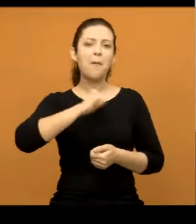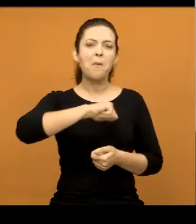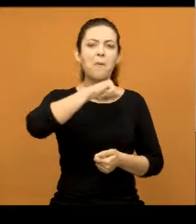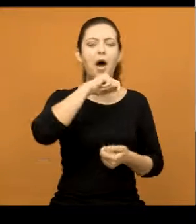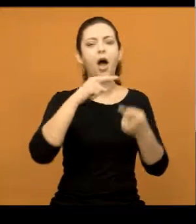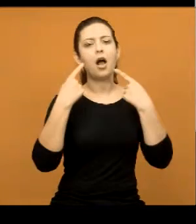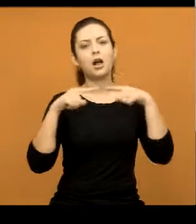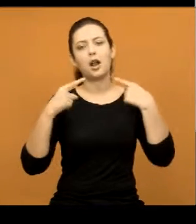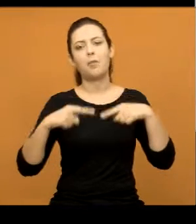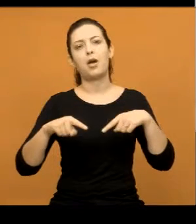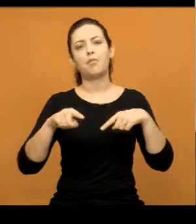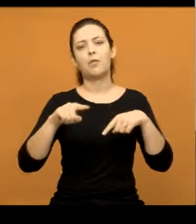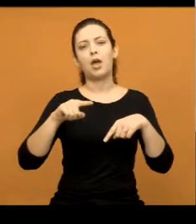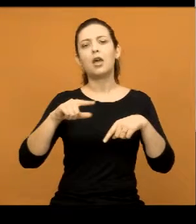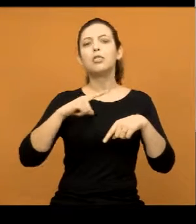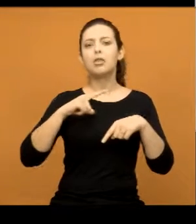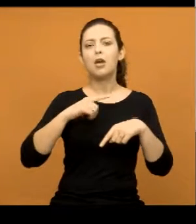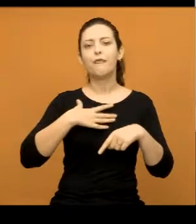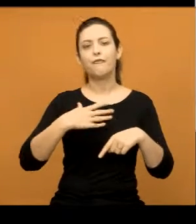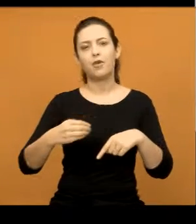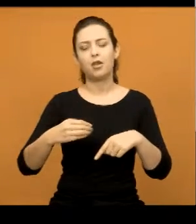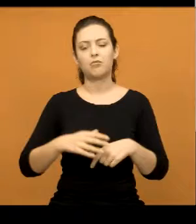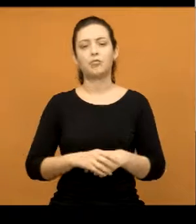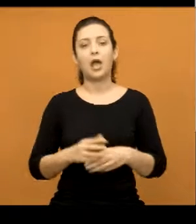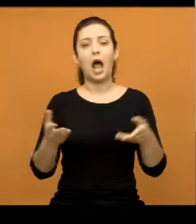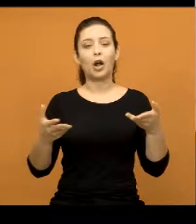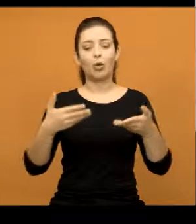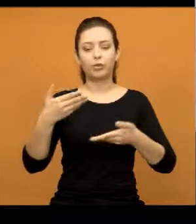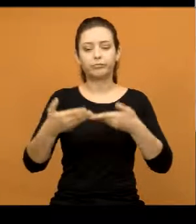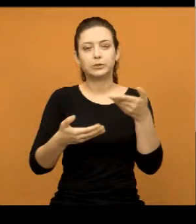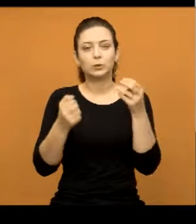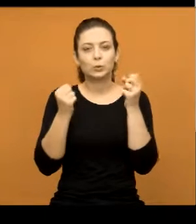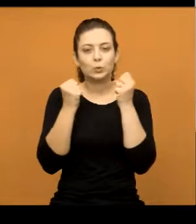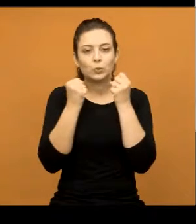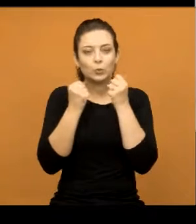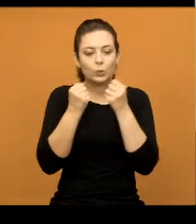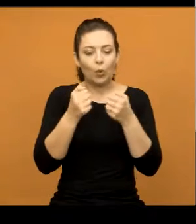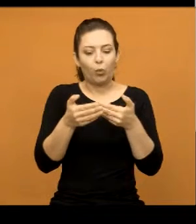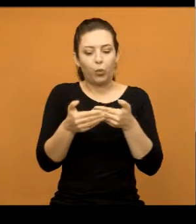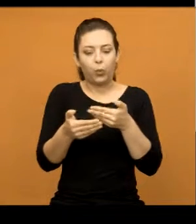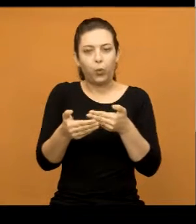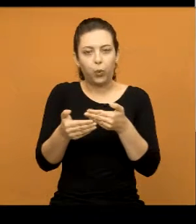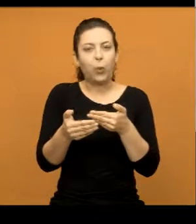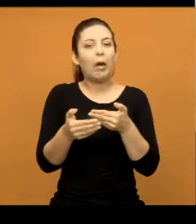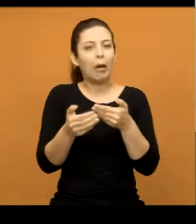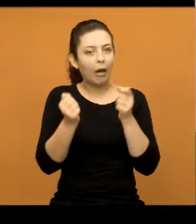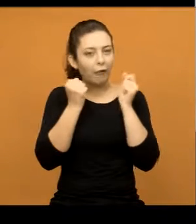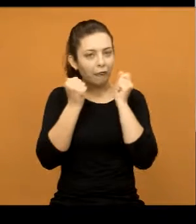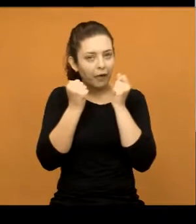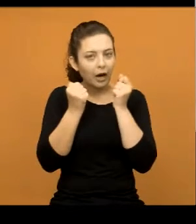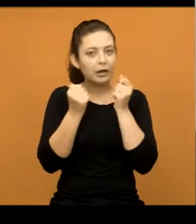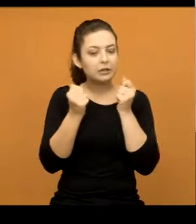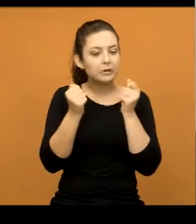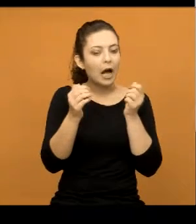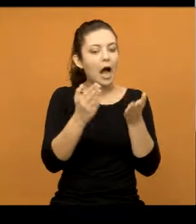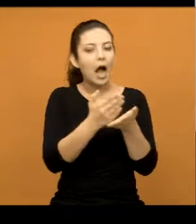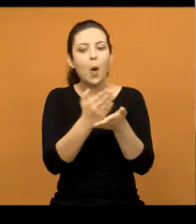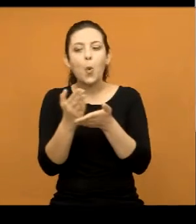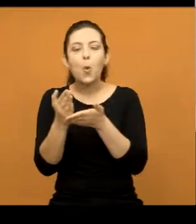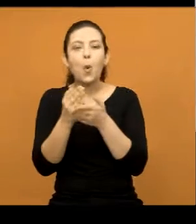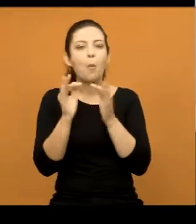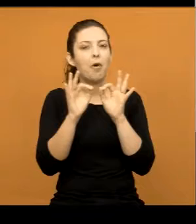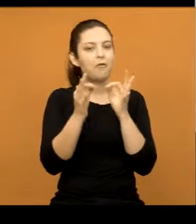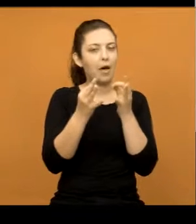que têm seus filhos nas escolas. Nós estamos chegando agora na época do frio e nós sabemos da dificuldade que é para algumas famílias